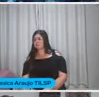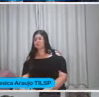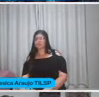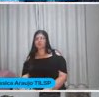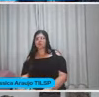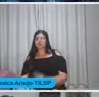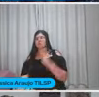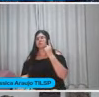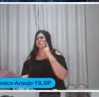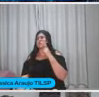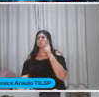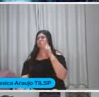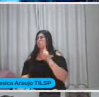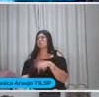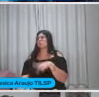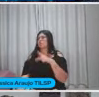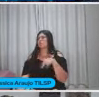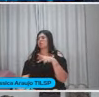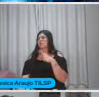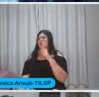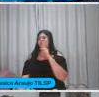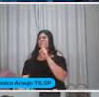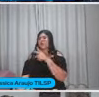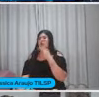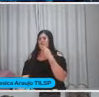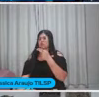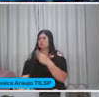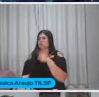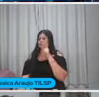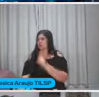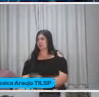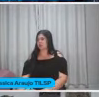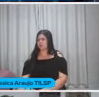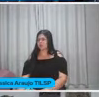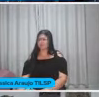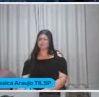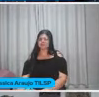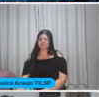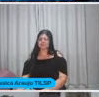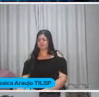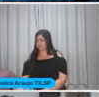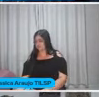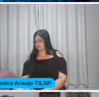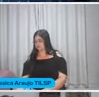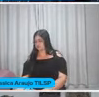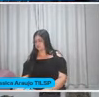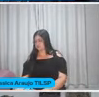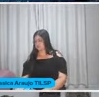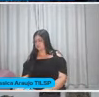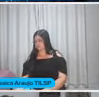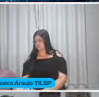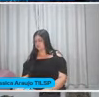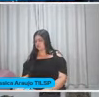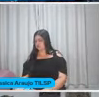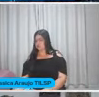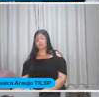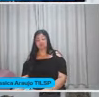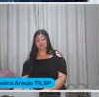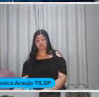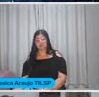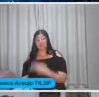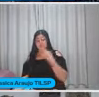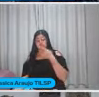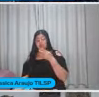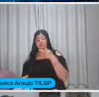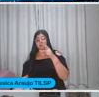pensando assim Poxa, mas a professora, hein? para dizer o que era Será que ela também não sabe? Sim, sim É, também isso, Pathy Tem a ver um pouco,